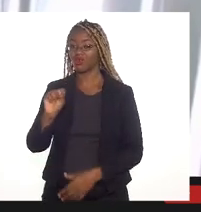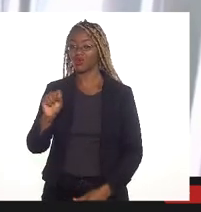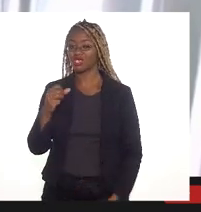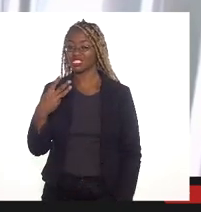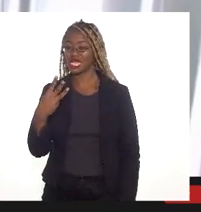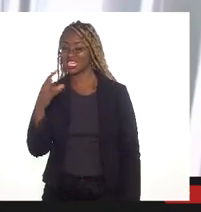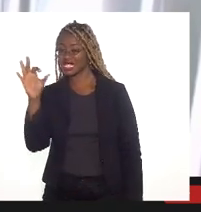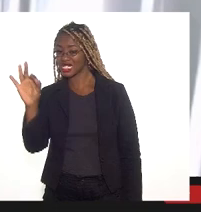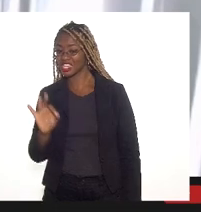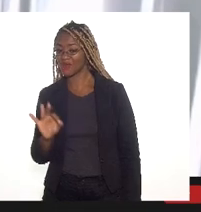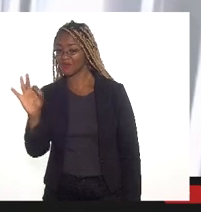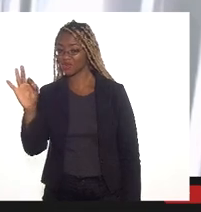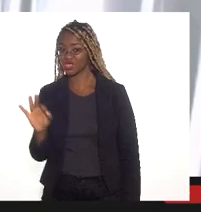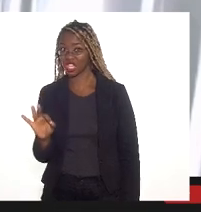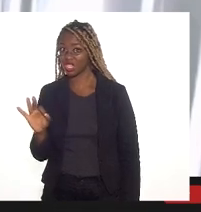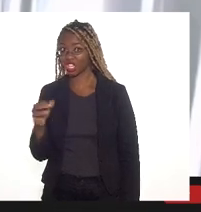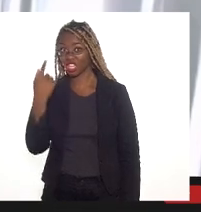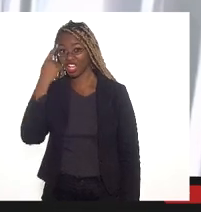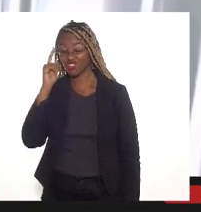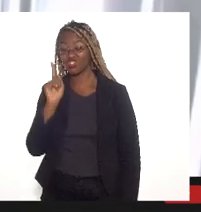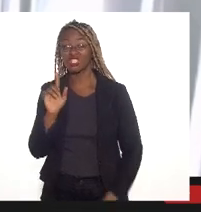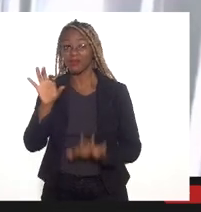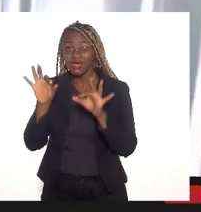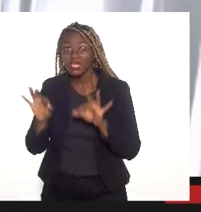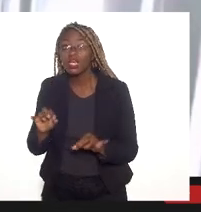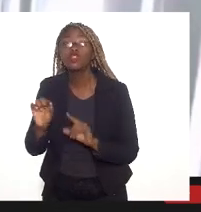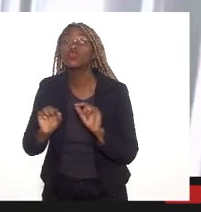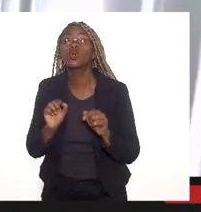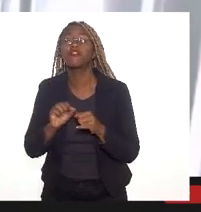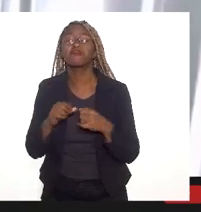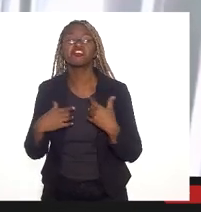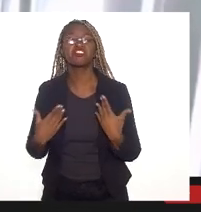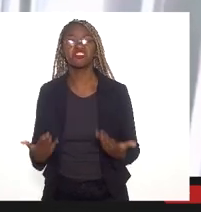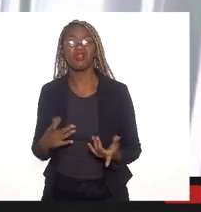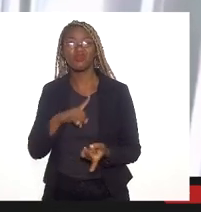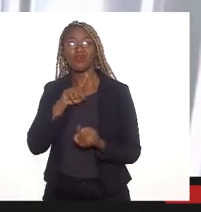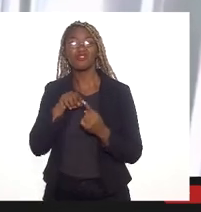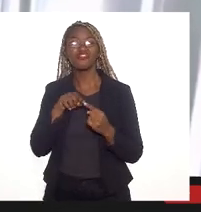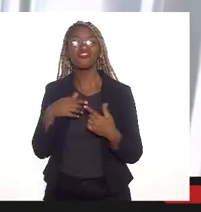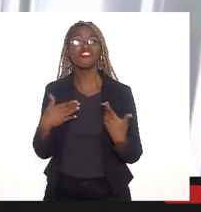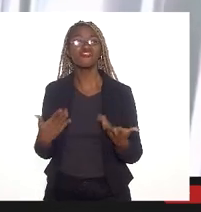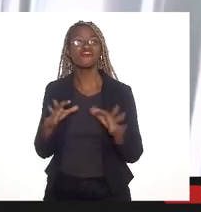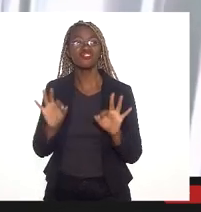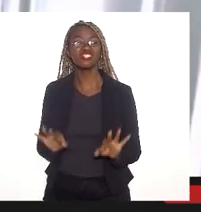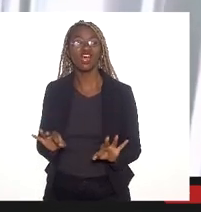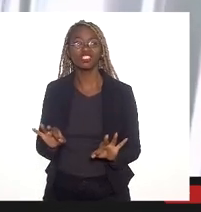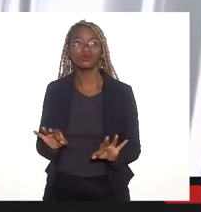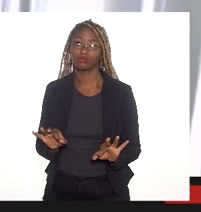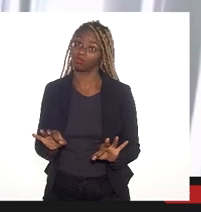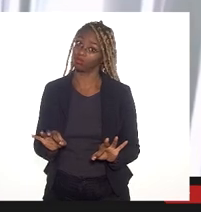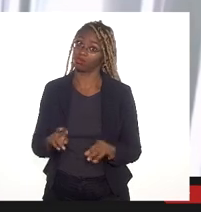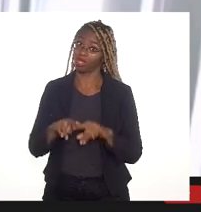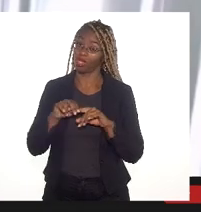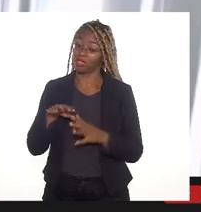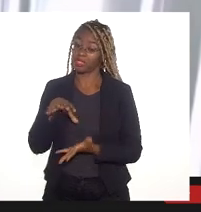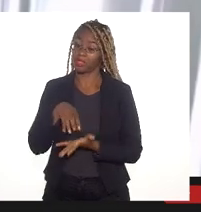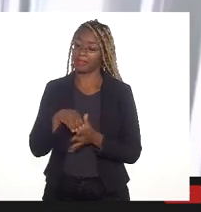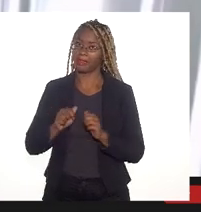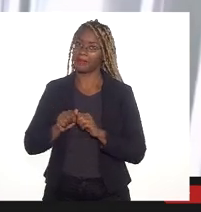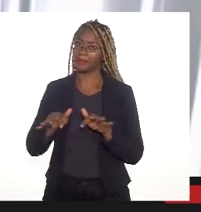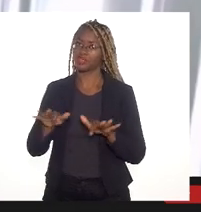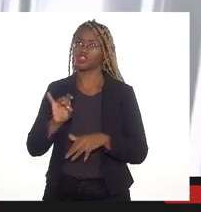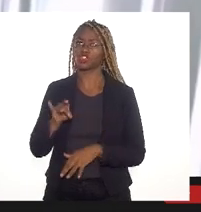de área que não se sabe exatamente qual vai ser a destinação. Porque se a central de abastecimento ocupar